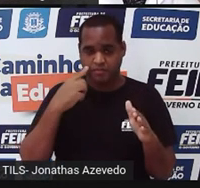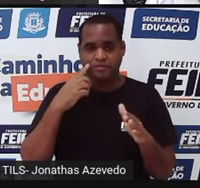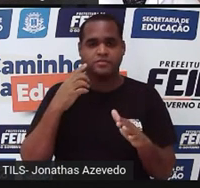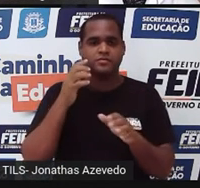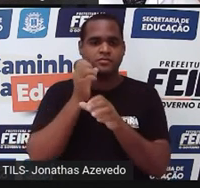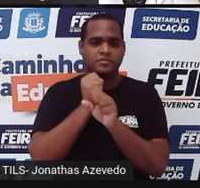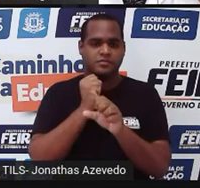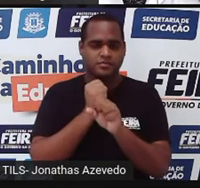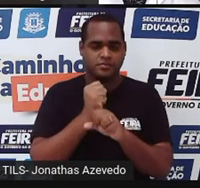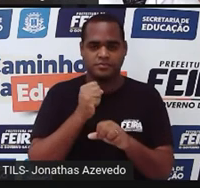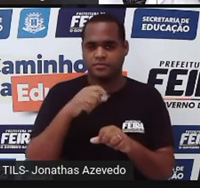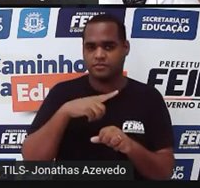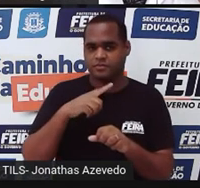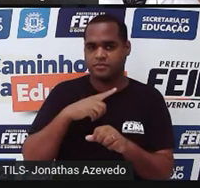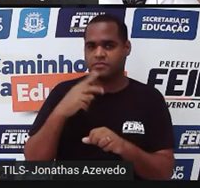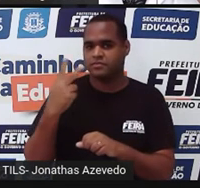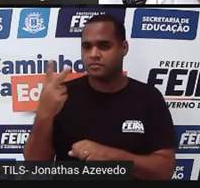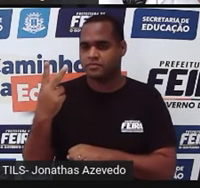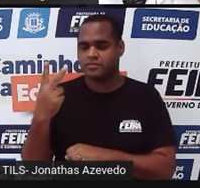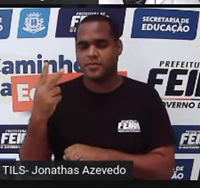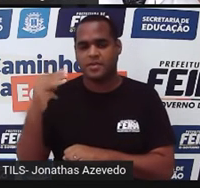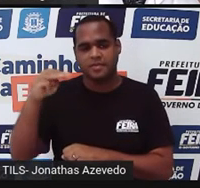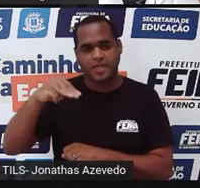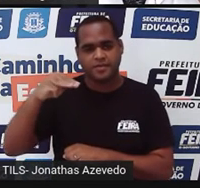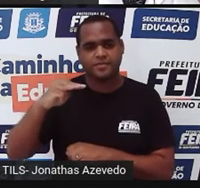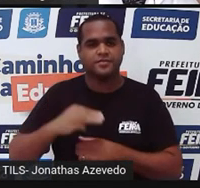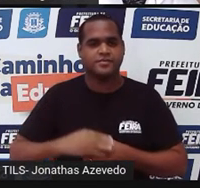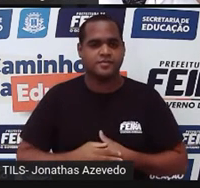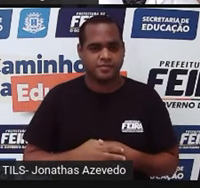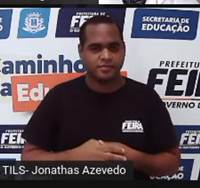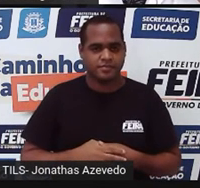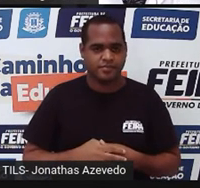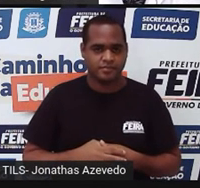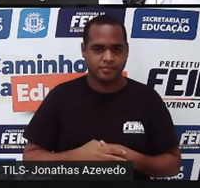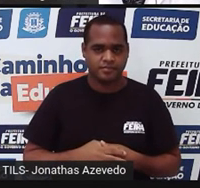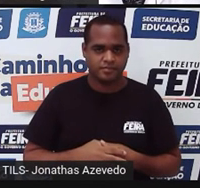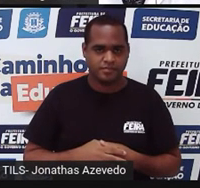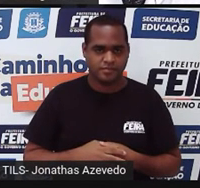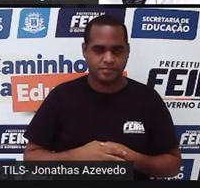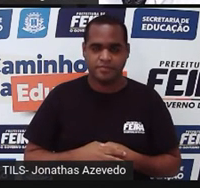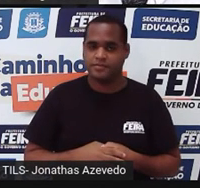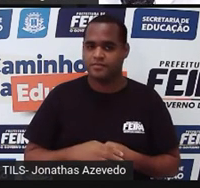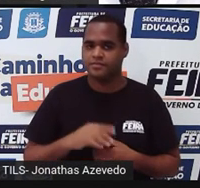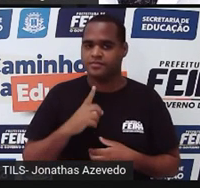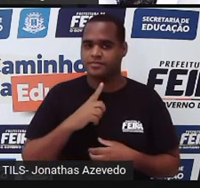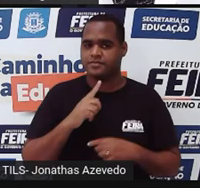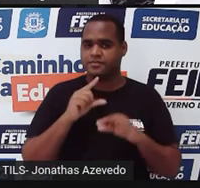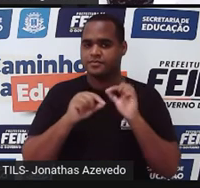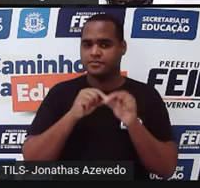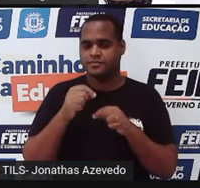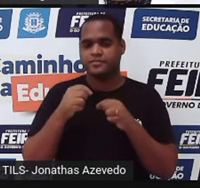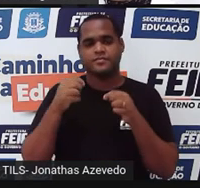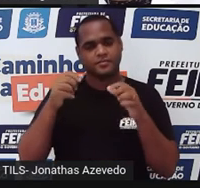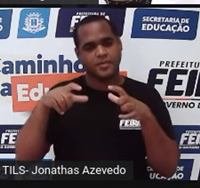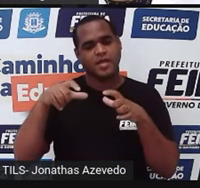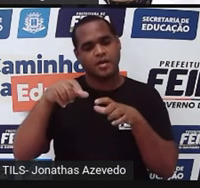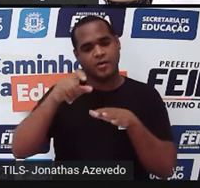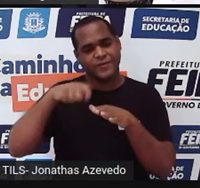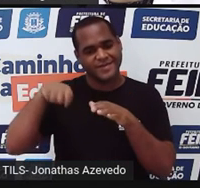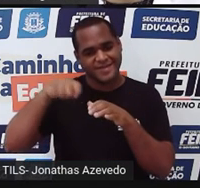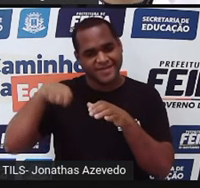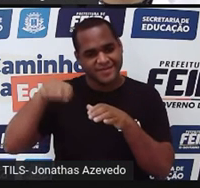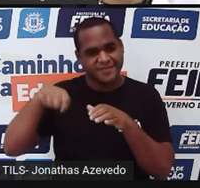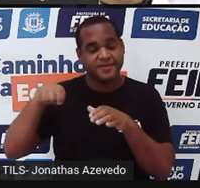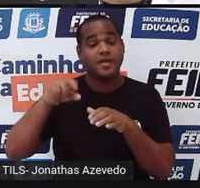aqui vai ser dois metros. Ó. Então, aquele retângulo ali, né? Que forma a cozinha vai ter uma